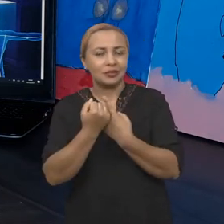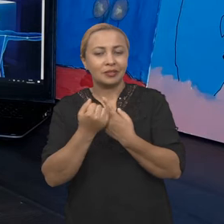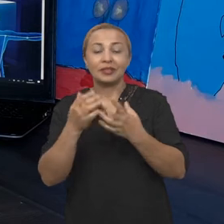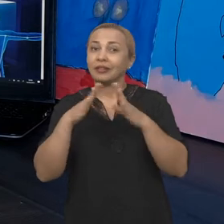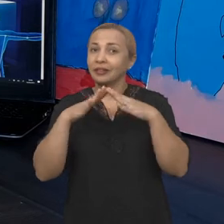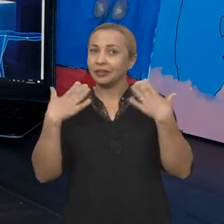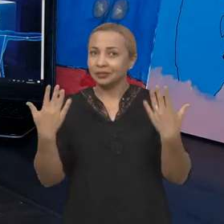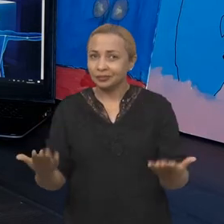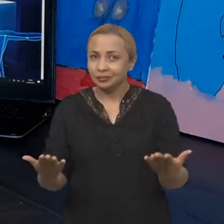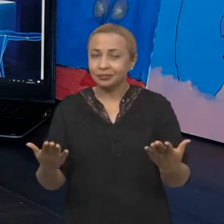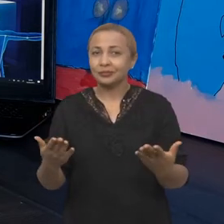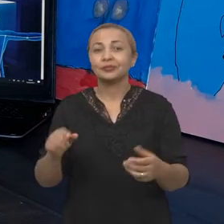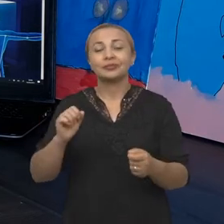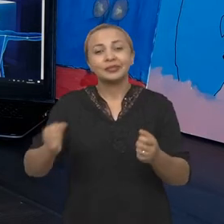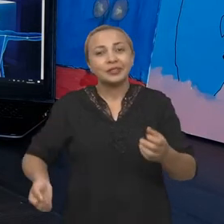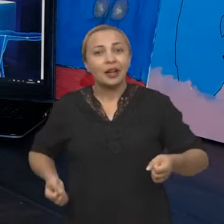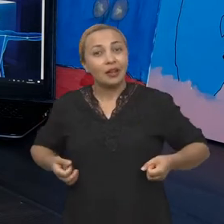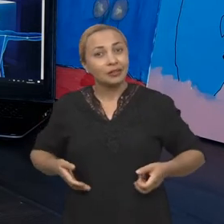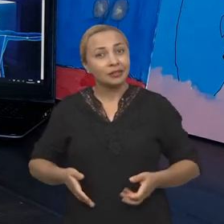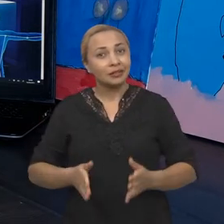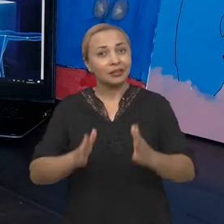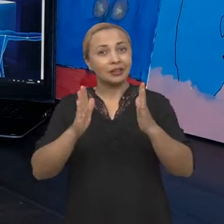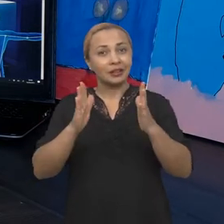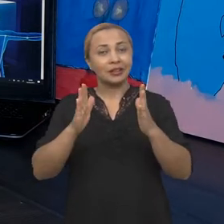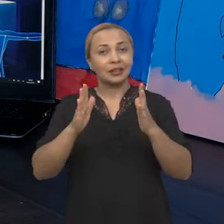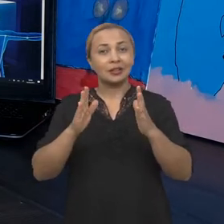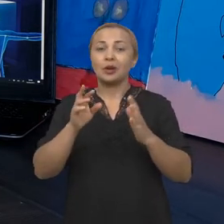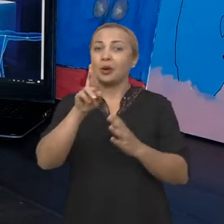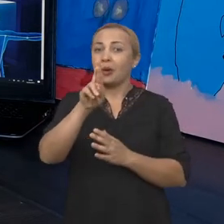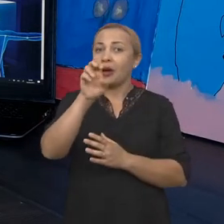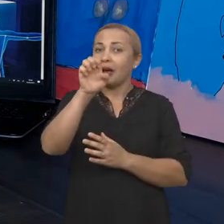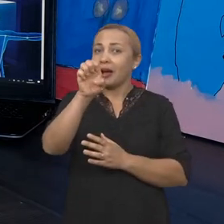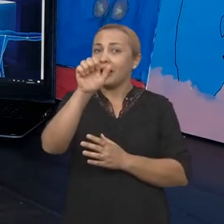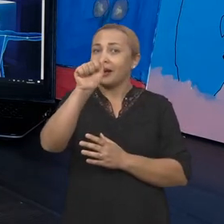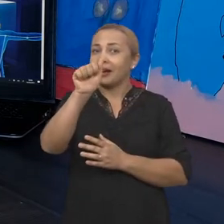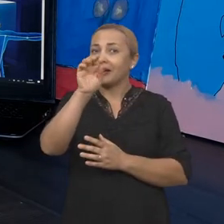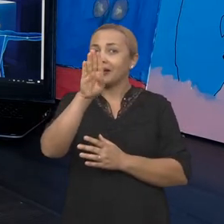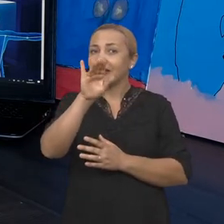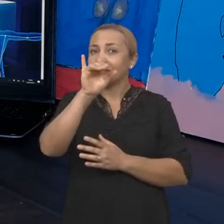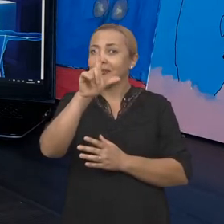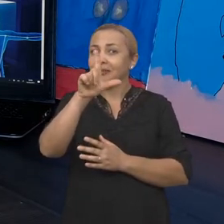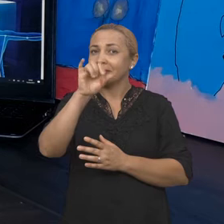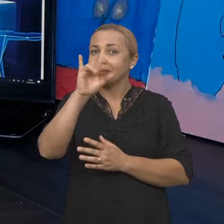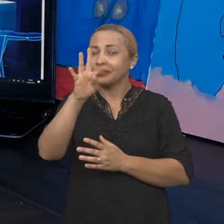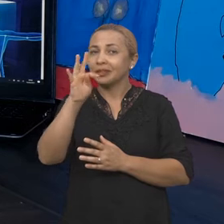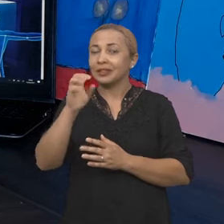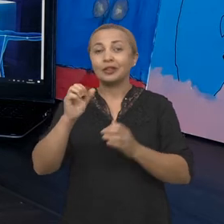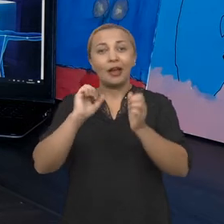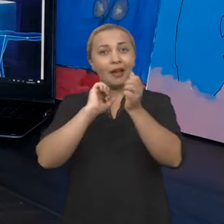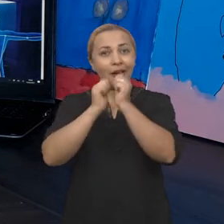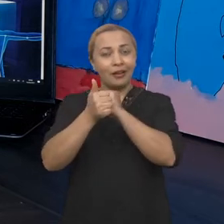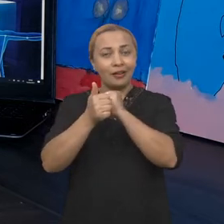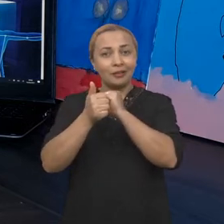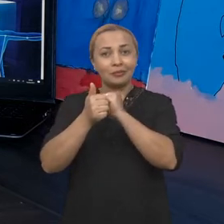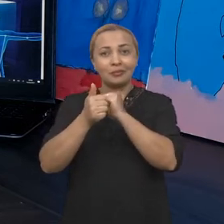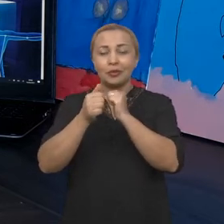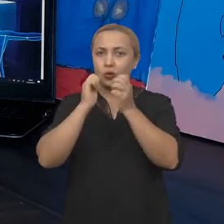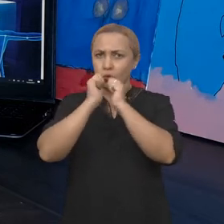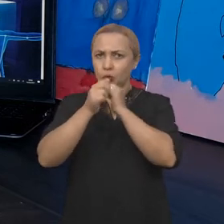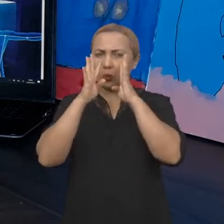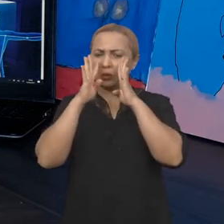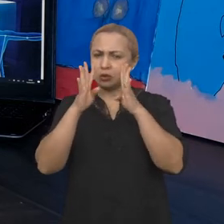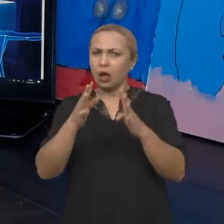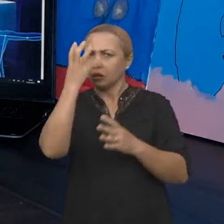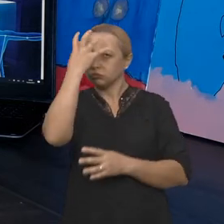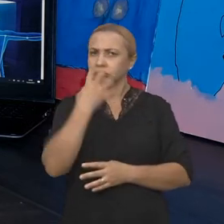E é nesse contexto que nasce o Rehabilite Game, uma plataforma de jogo sério, totalmente